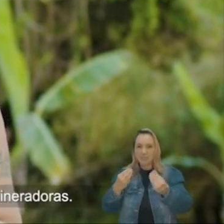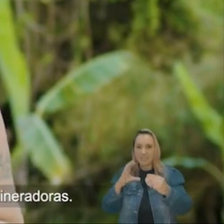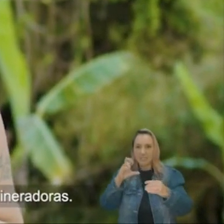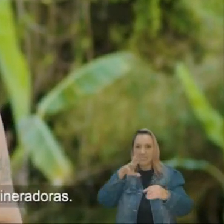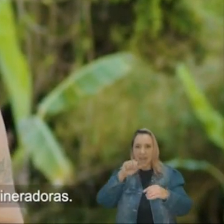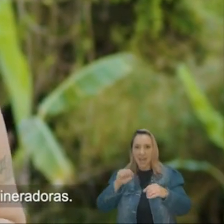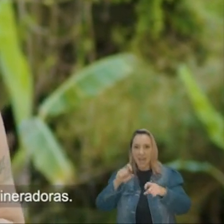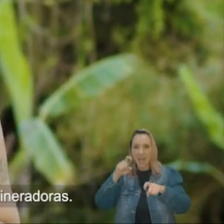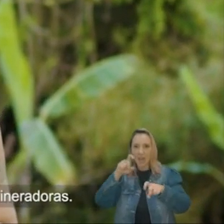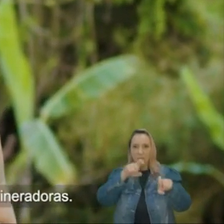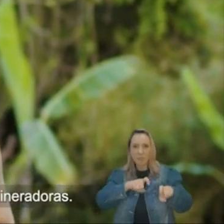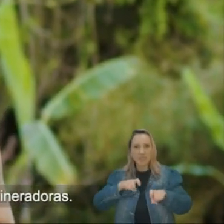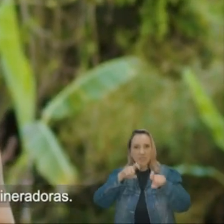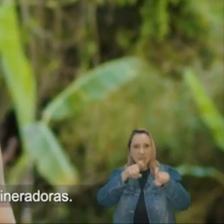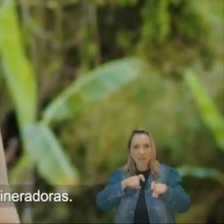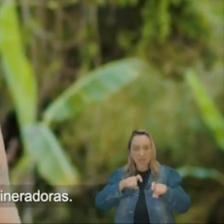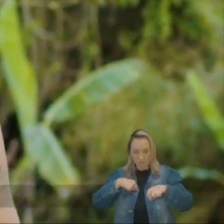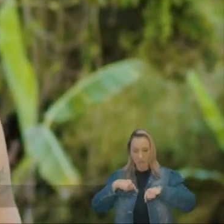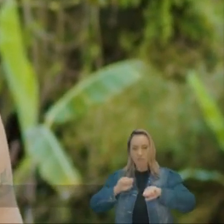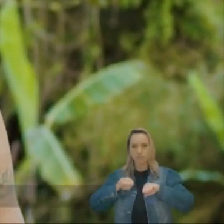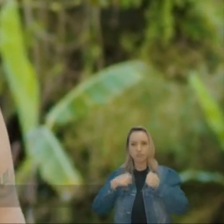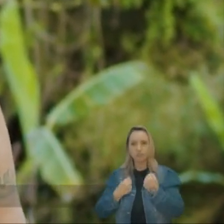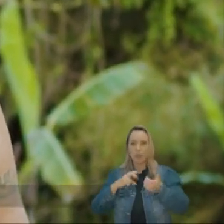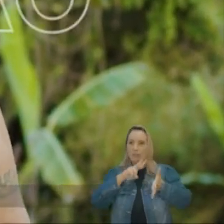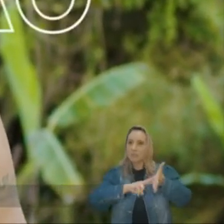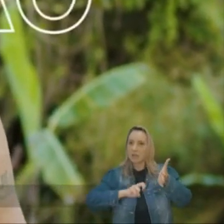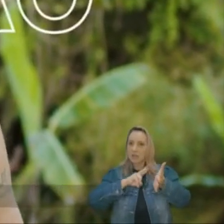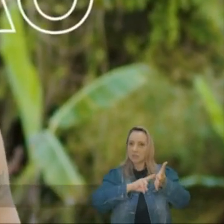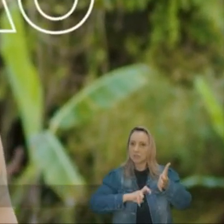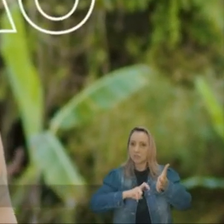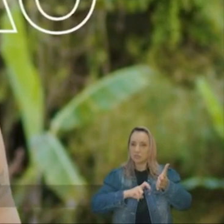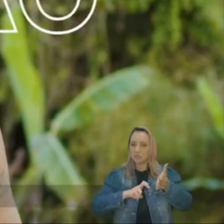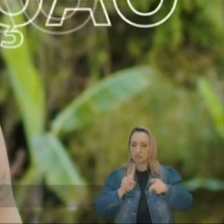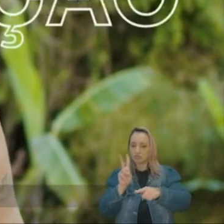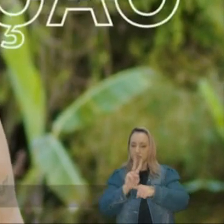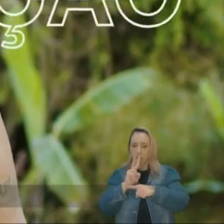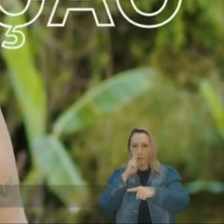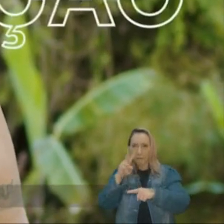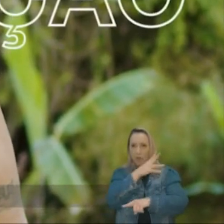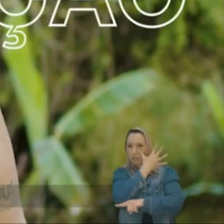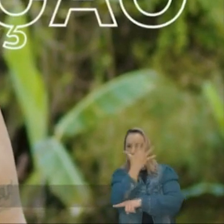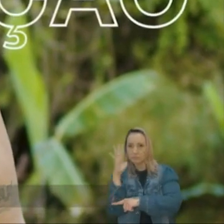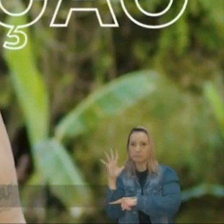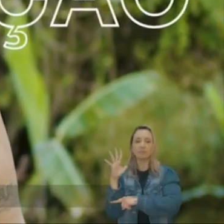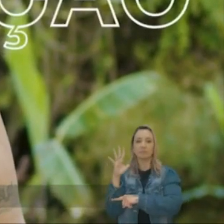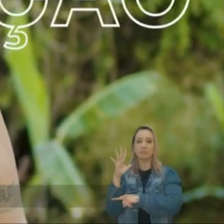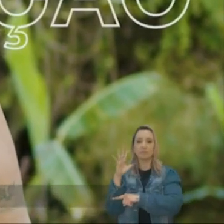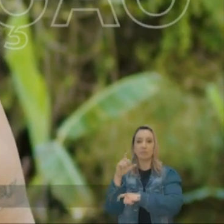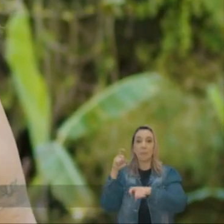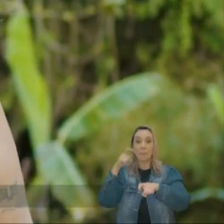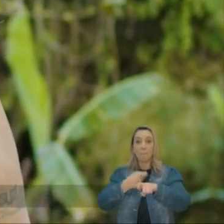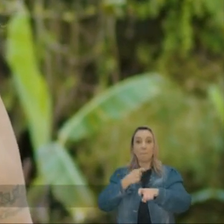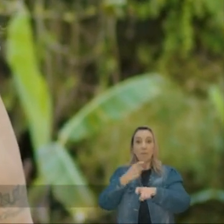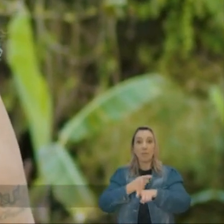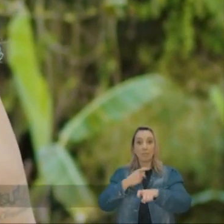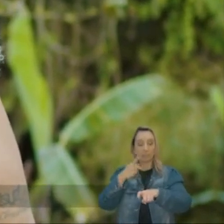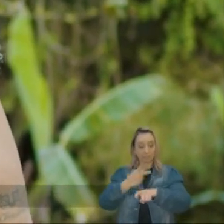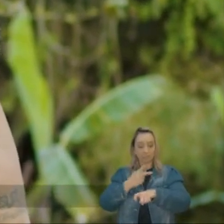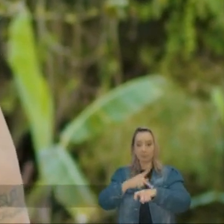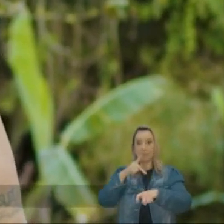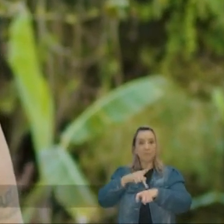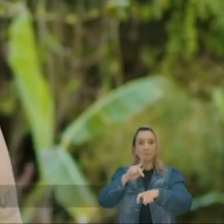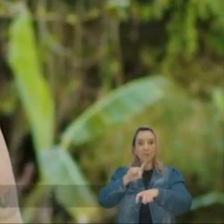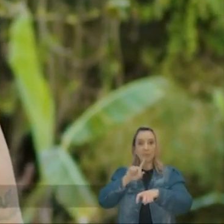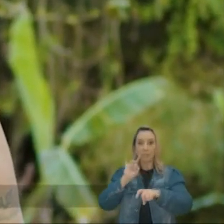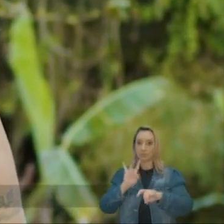entregar a Serra do Curral para as mineradoras. Zema, defendo taxação, forte fiscalização ambiental. Minas não